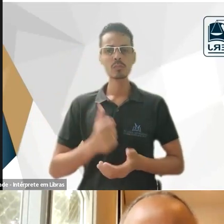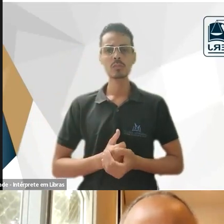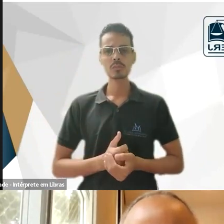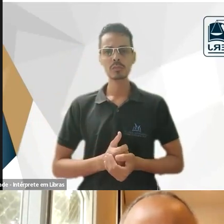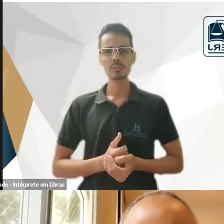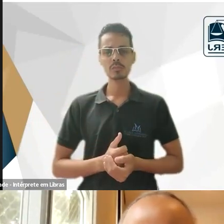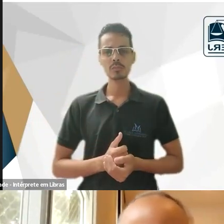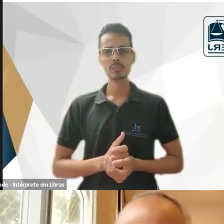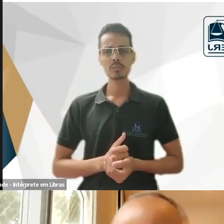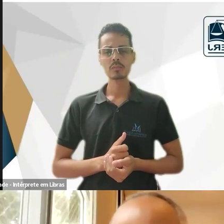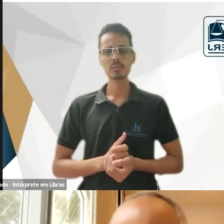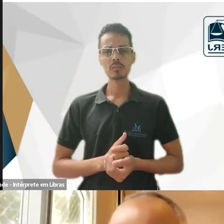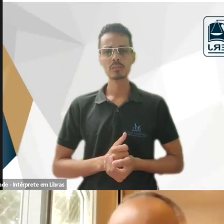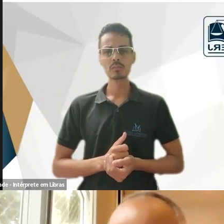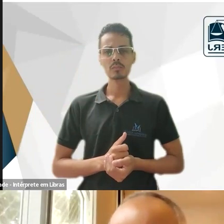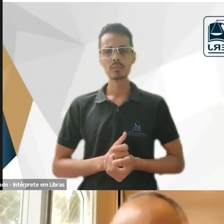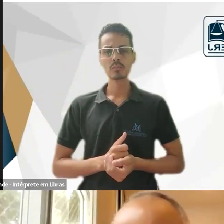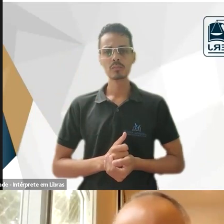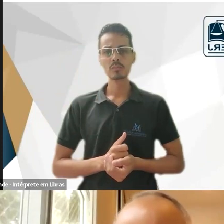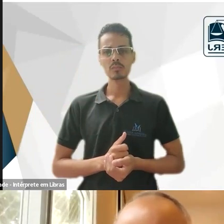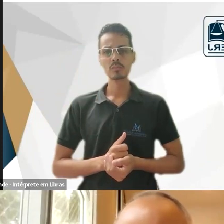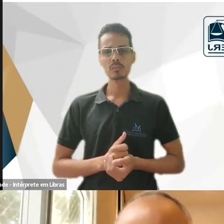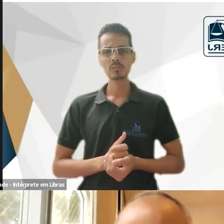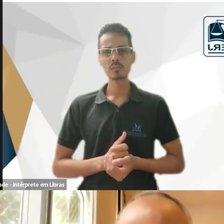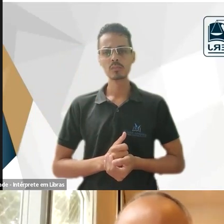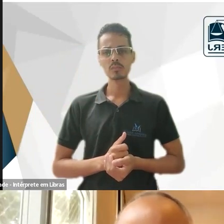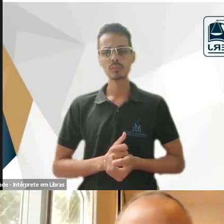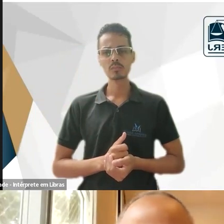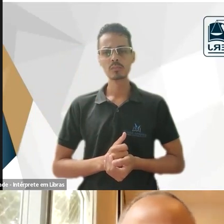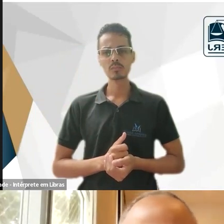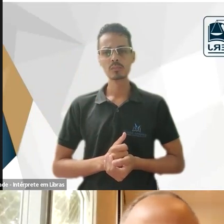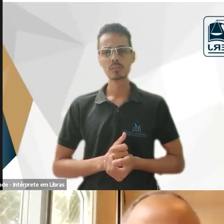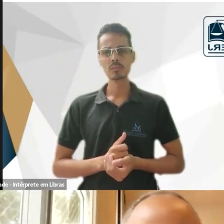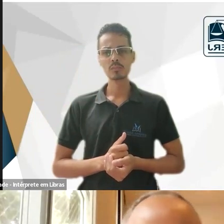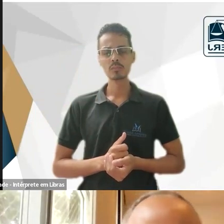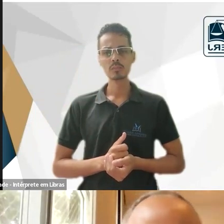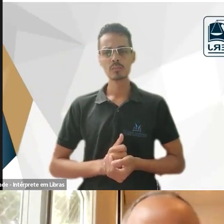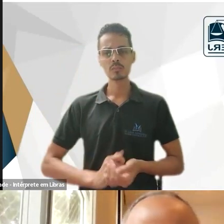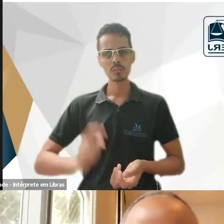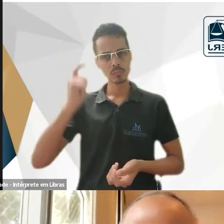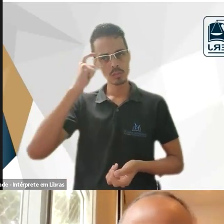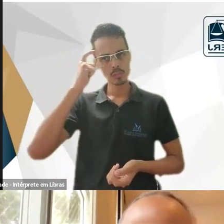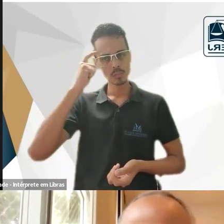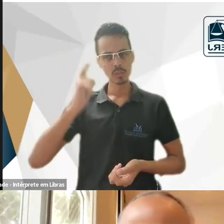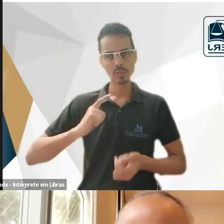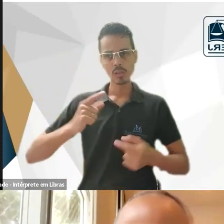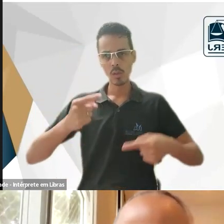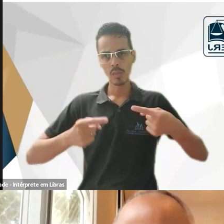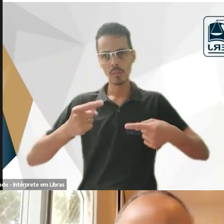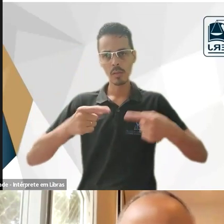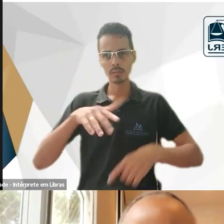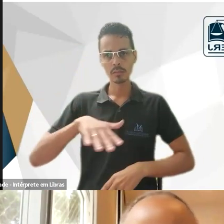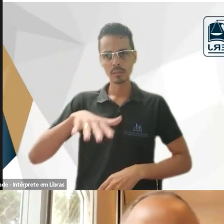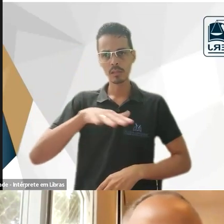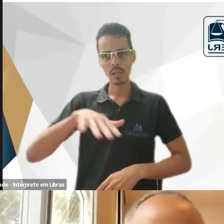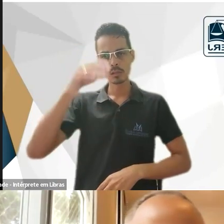na realidade trouxe para o debate dentro da nossa área de saber pensamentos de